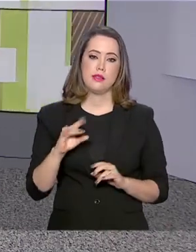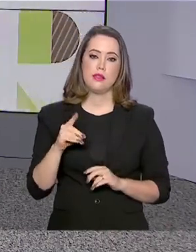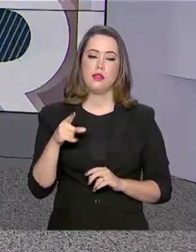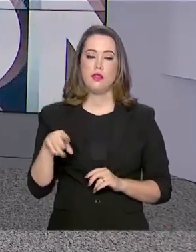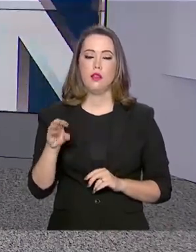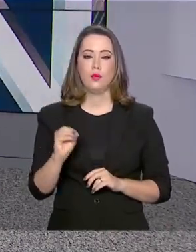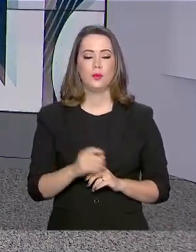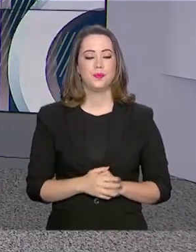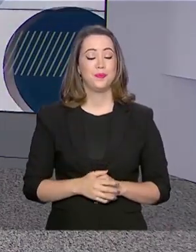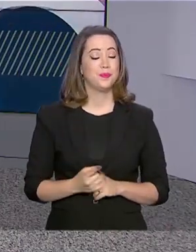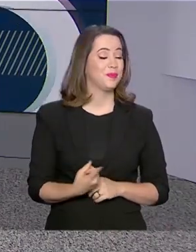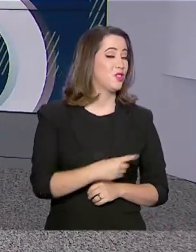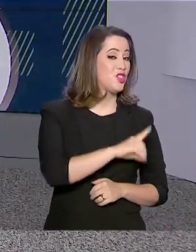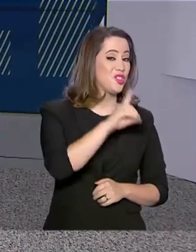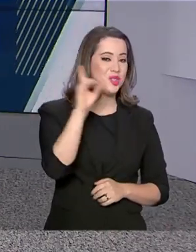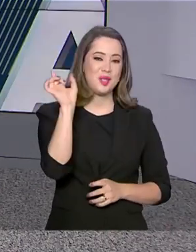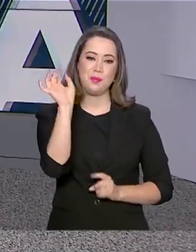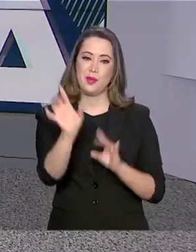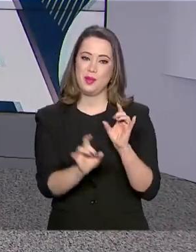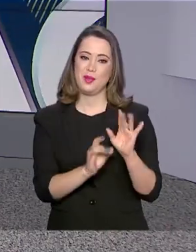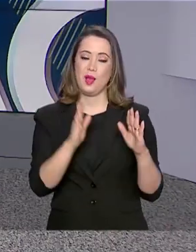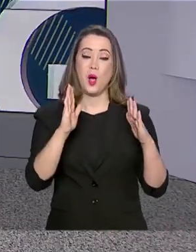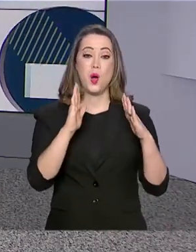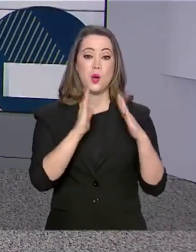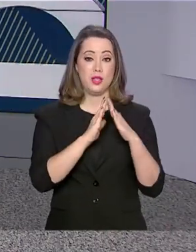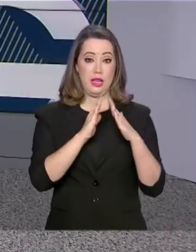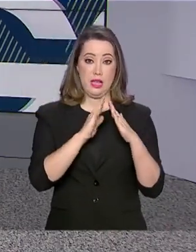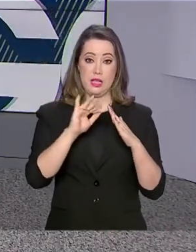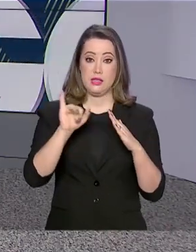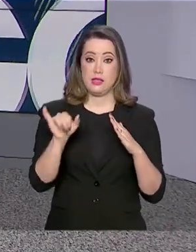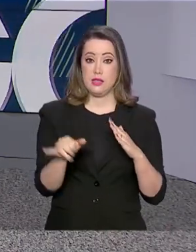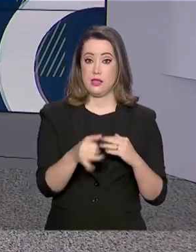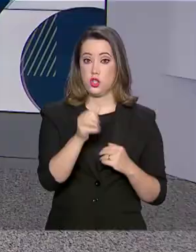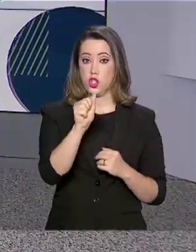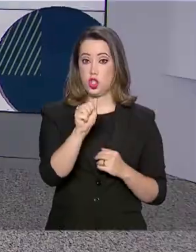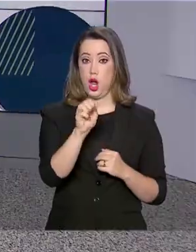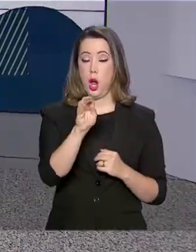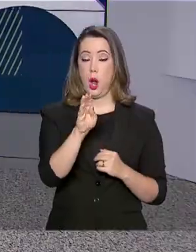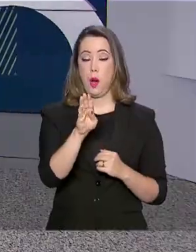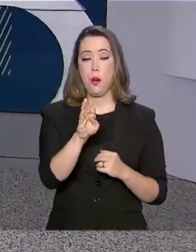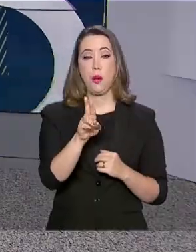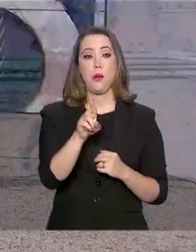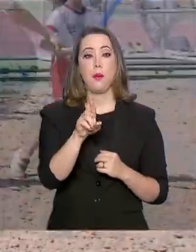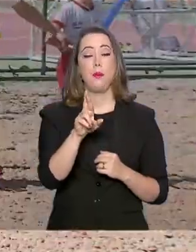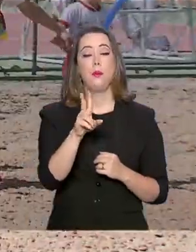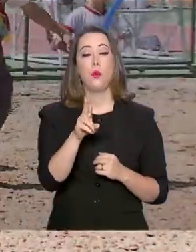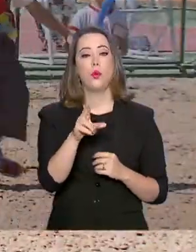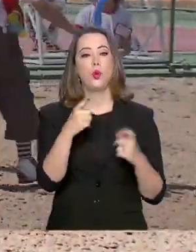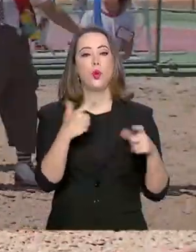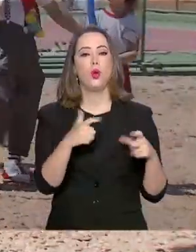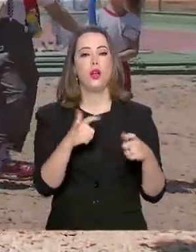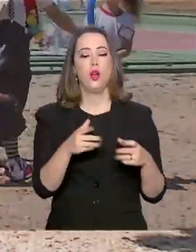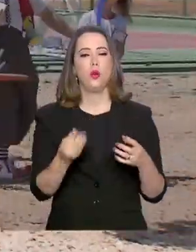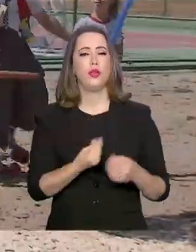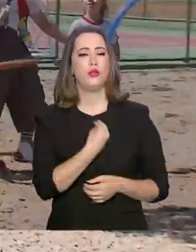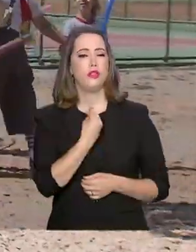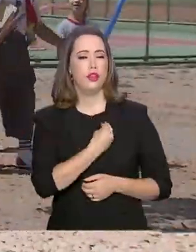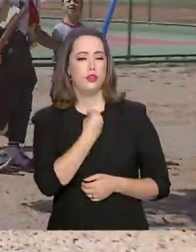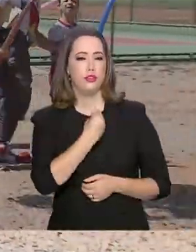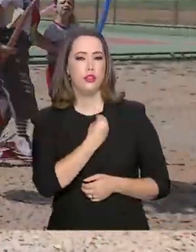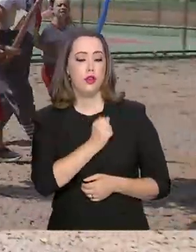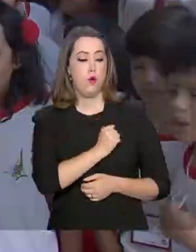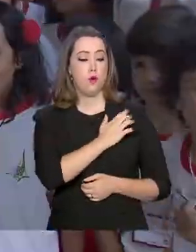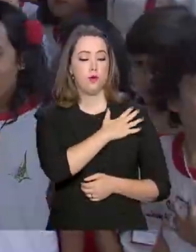Um dia especial no Palácio do Jaburu, a residência oficial do vice-presidente. É que hoje, um grupo de